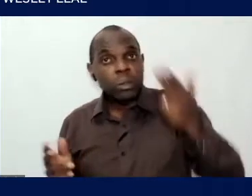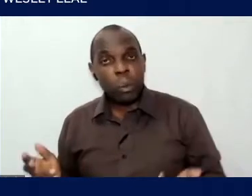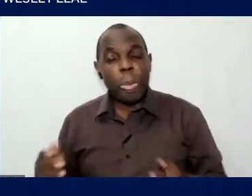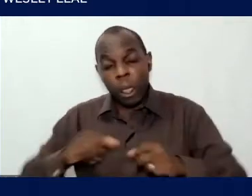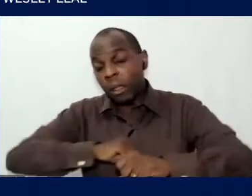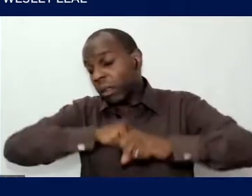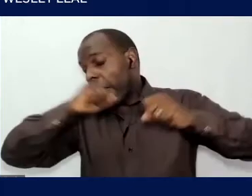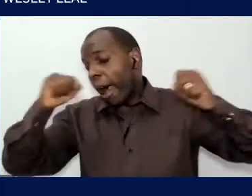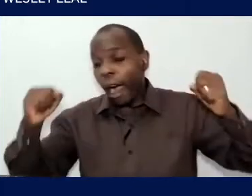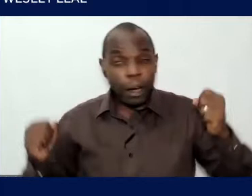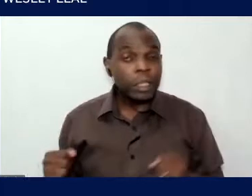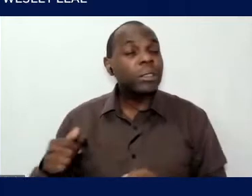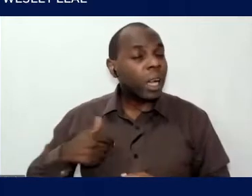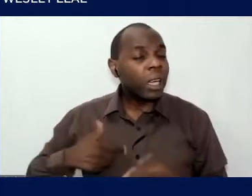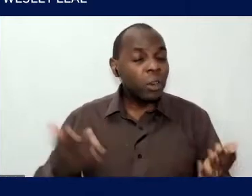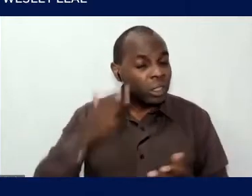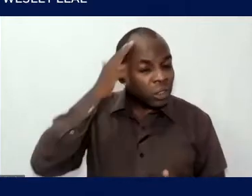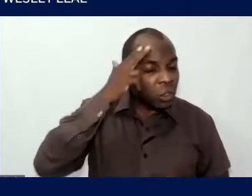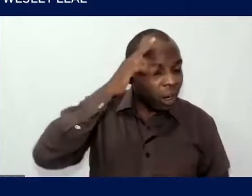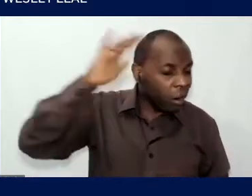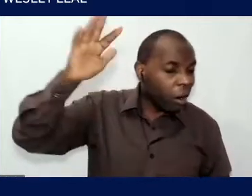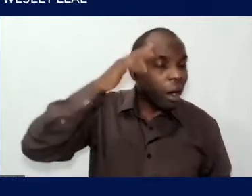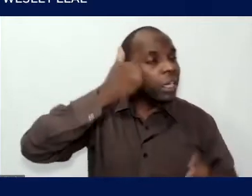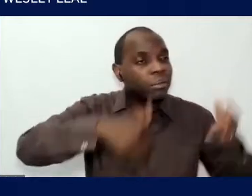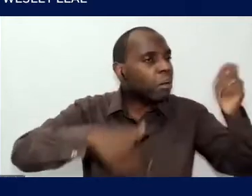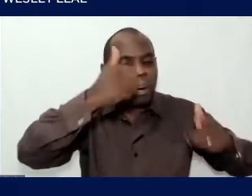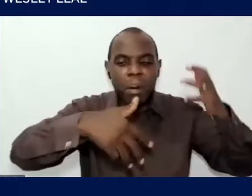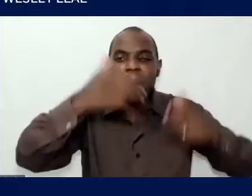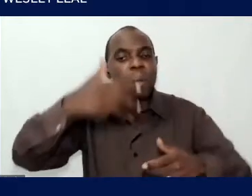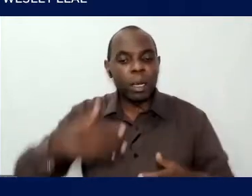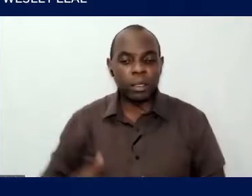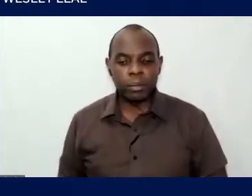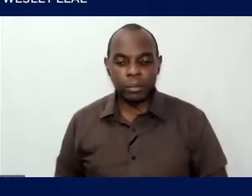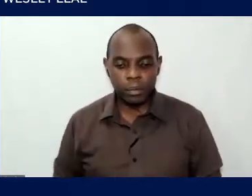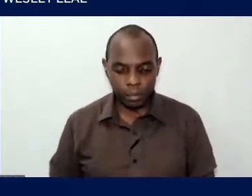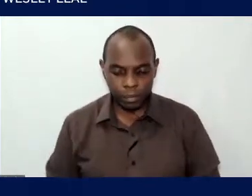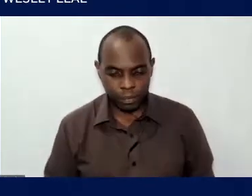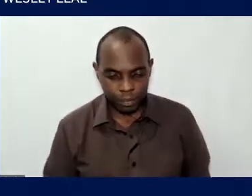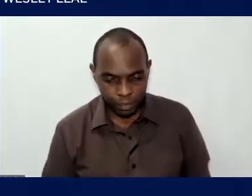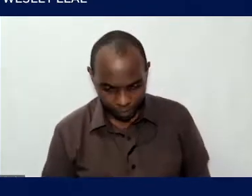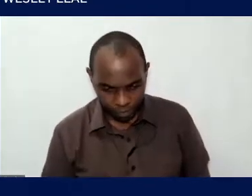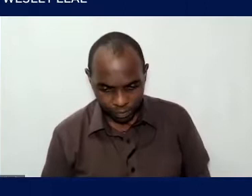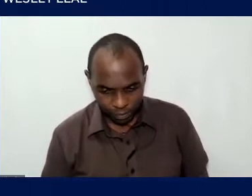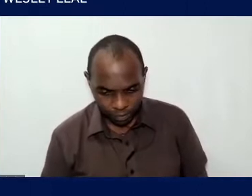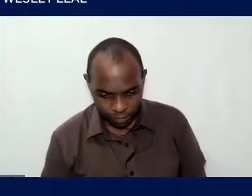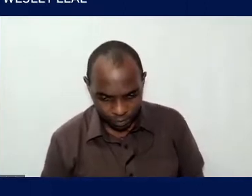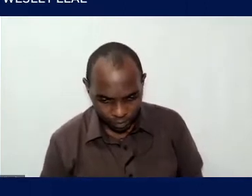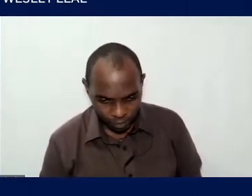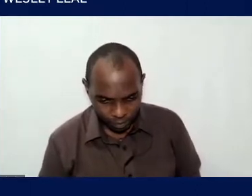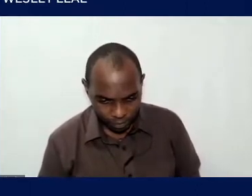manhã E falar o que eu sonhei E falar o que eu sonhei Sem criticar o que eu sonhei Que absurdo isso Nossa, tive um sonho Muito